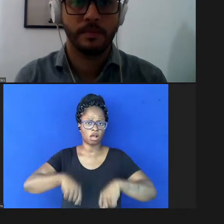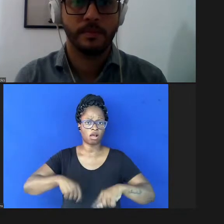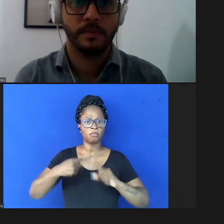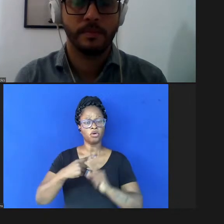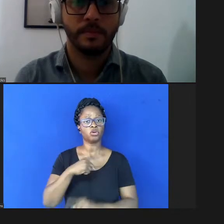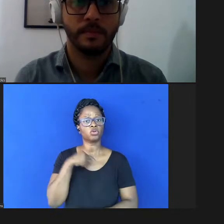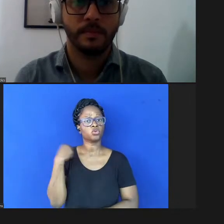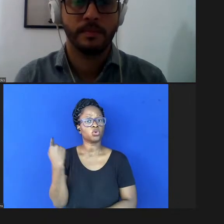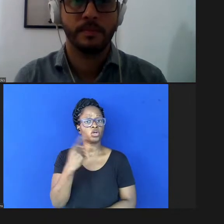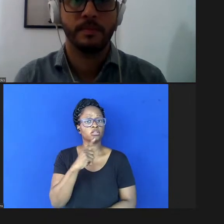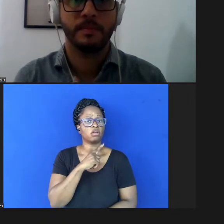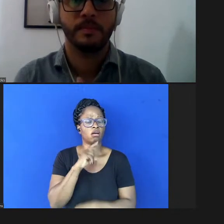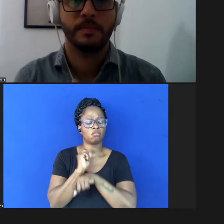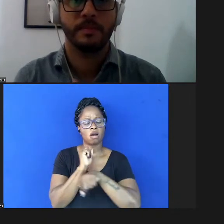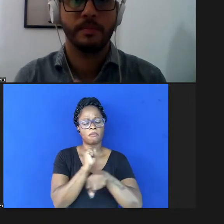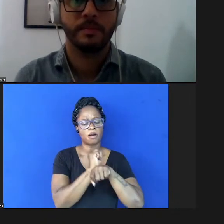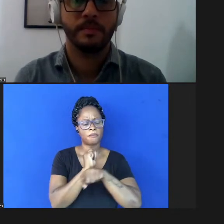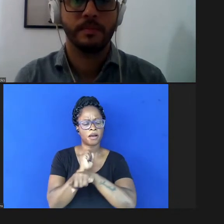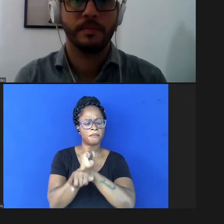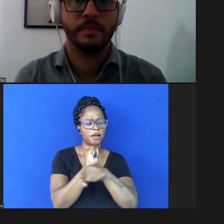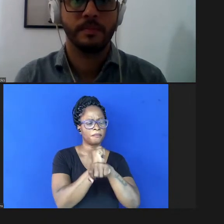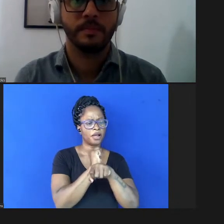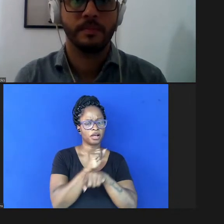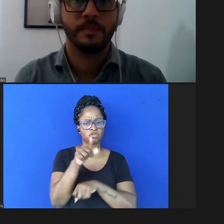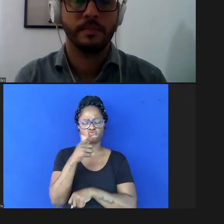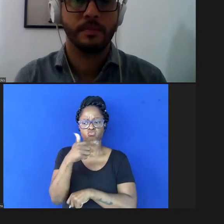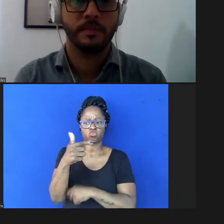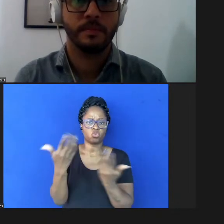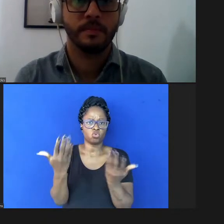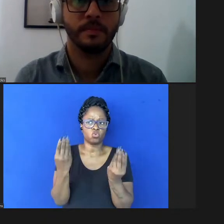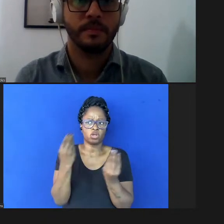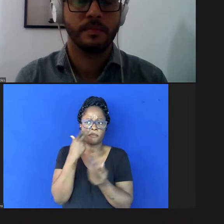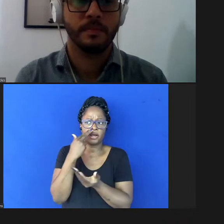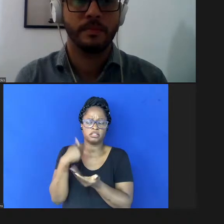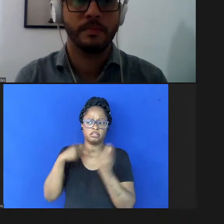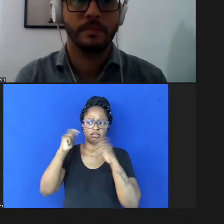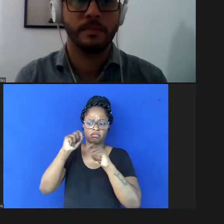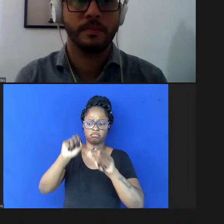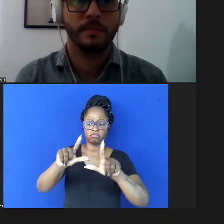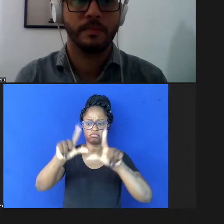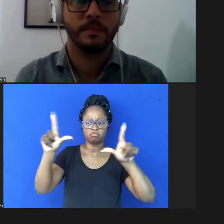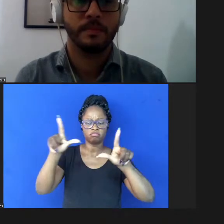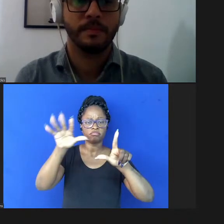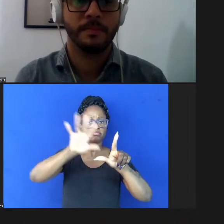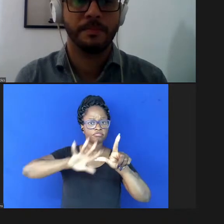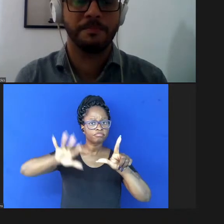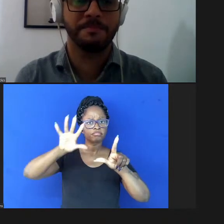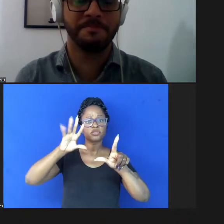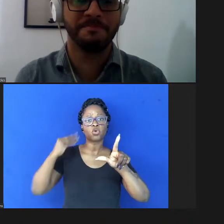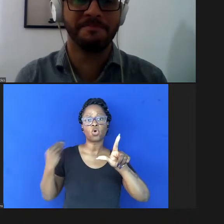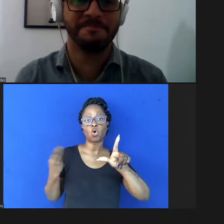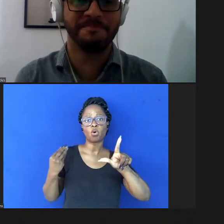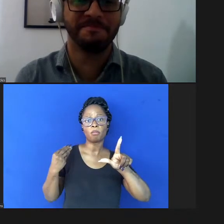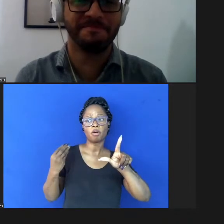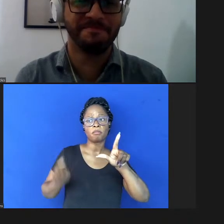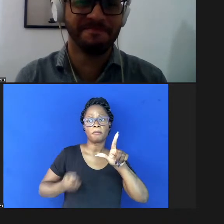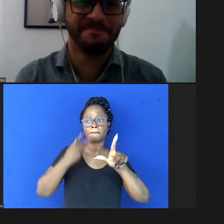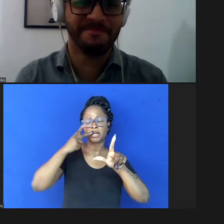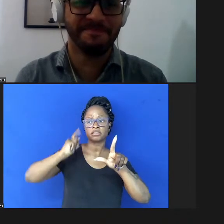esperar que eles não sejam adquiridos por milhões de dólares